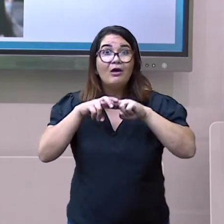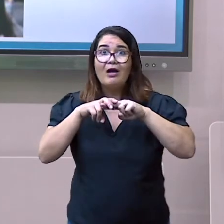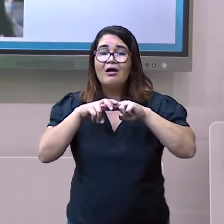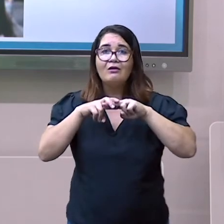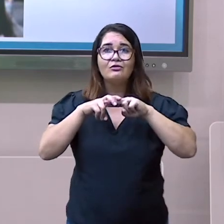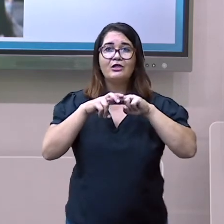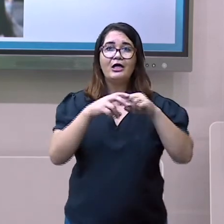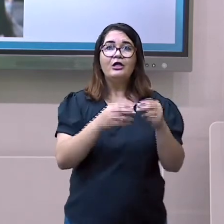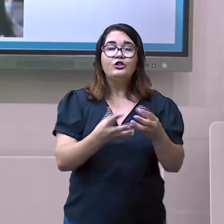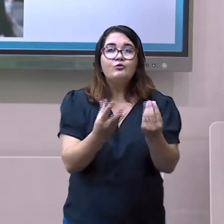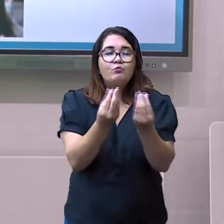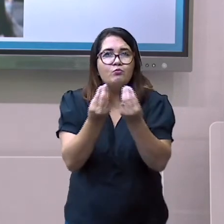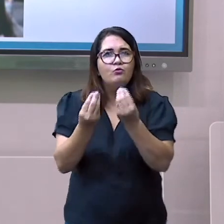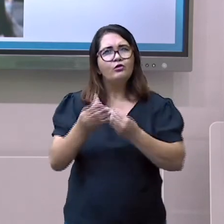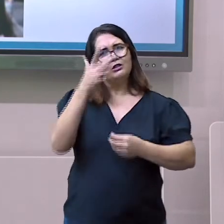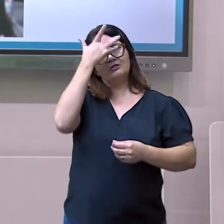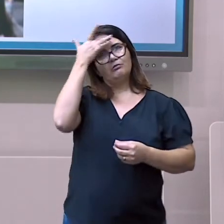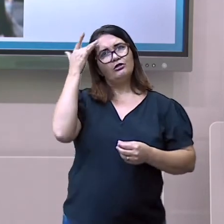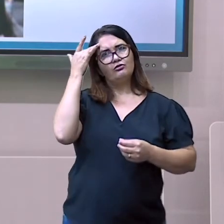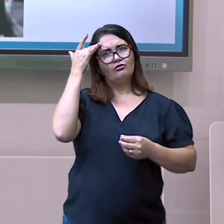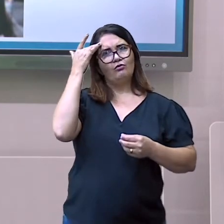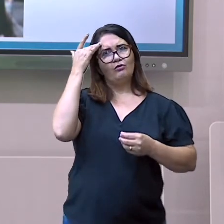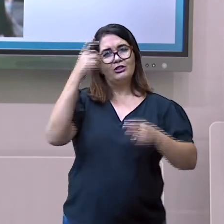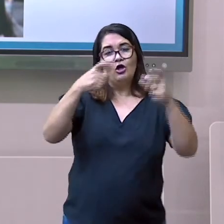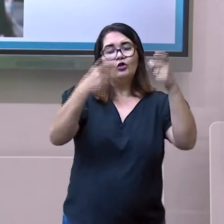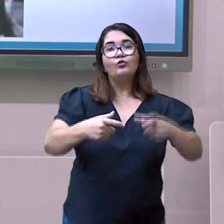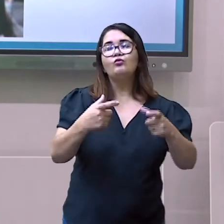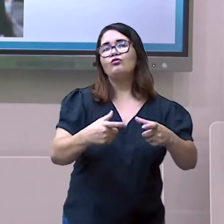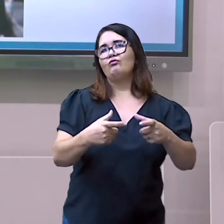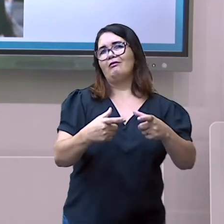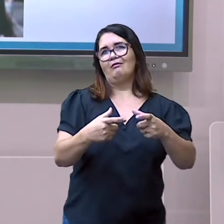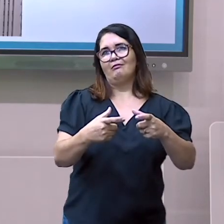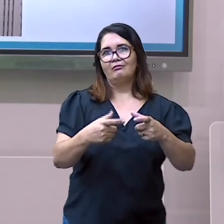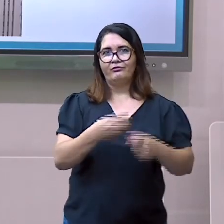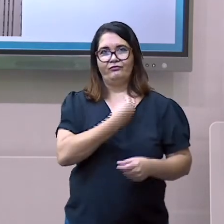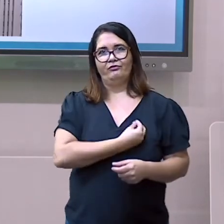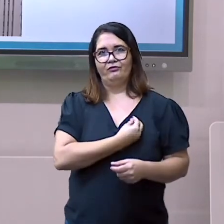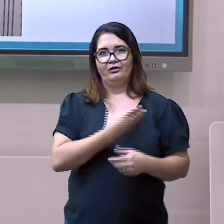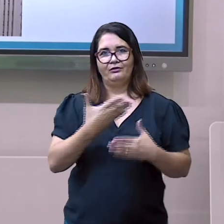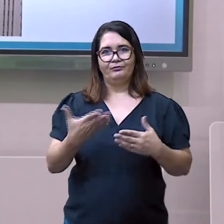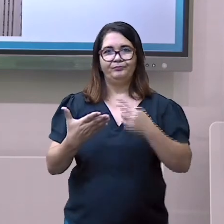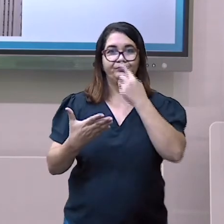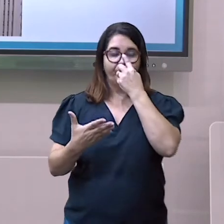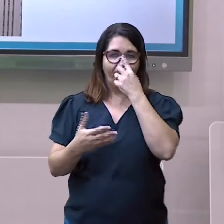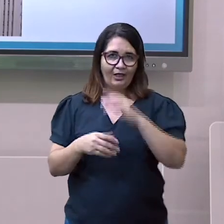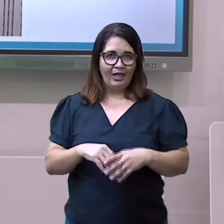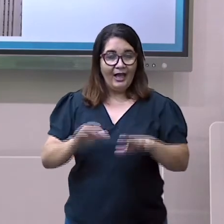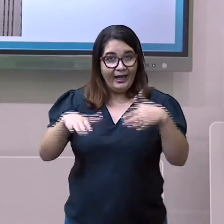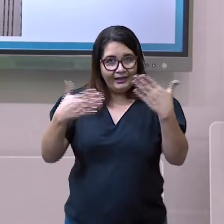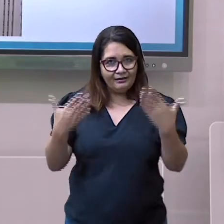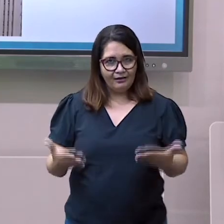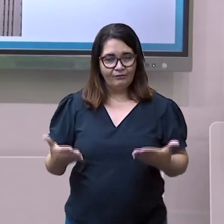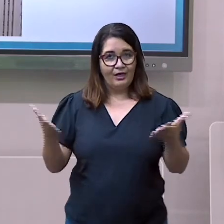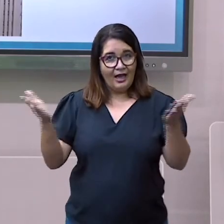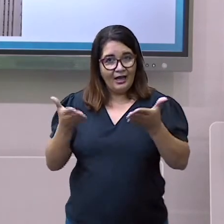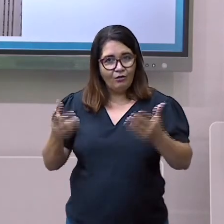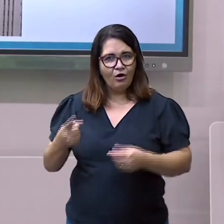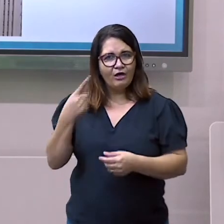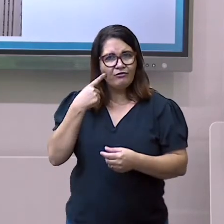informação complementar sobre nossa cidade. Falamos de cidades